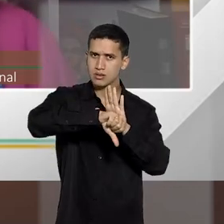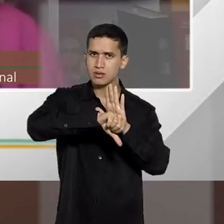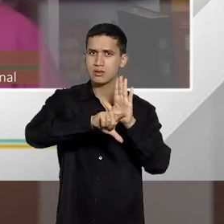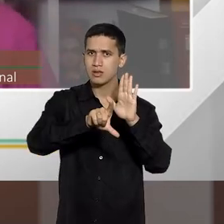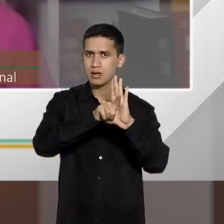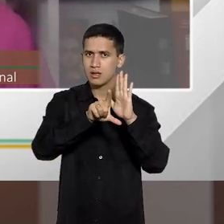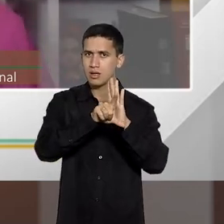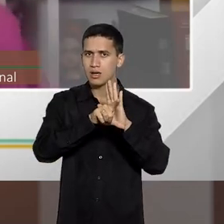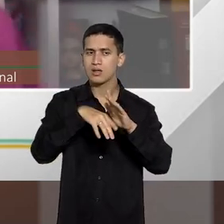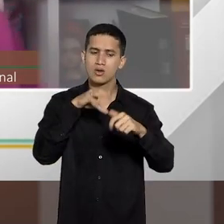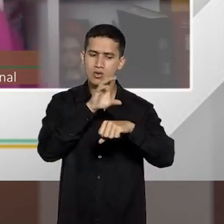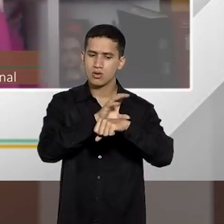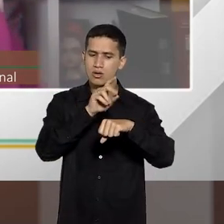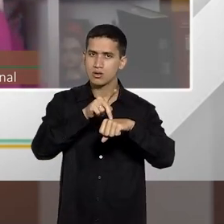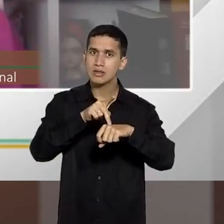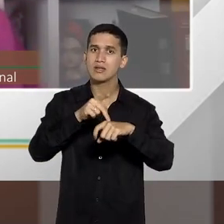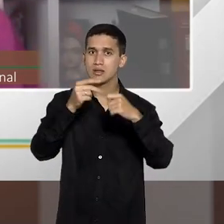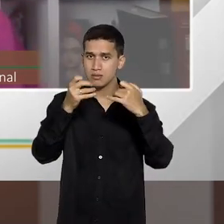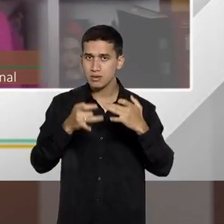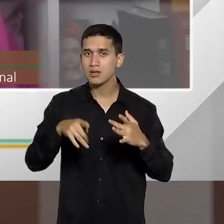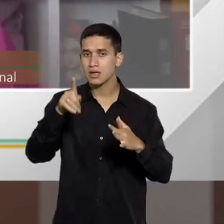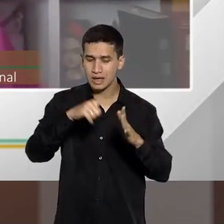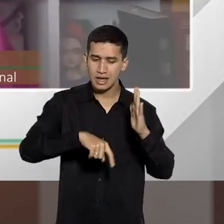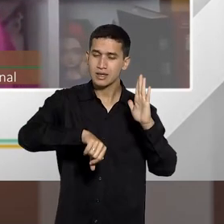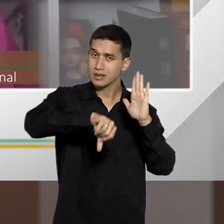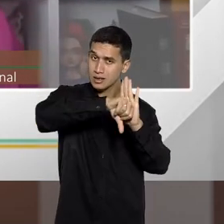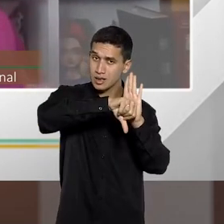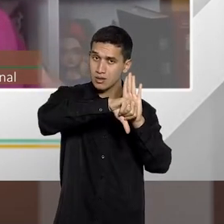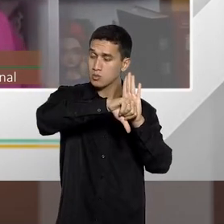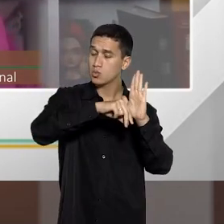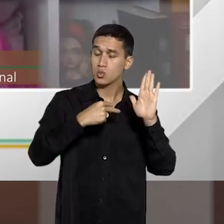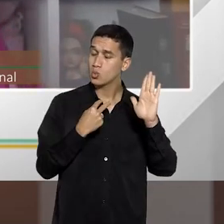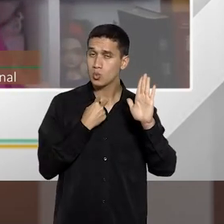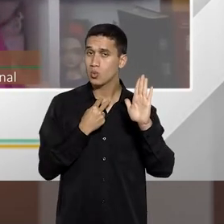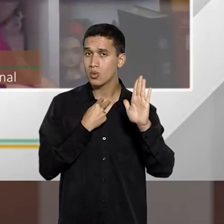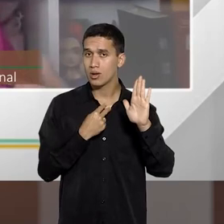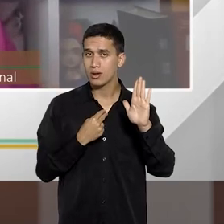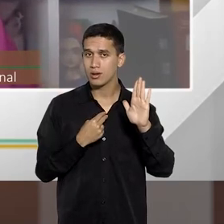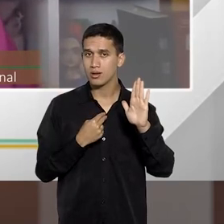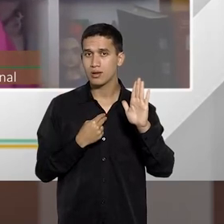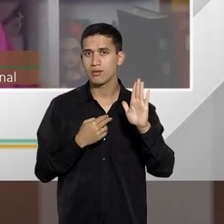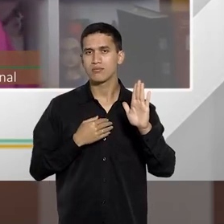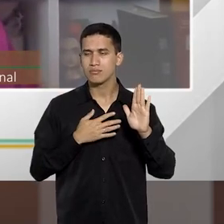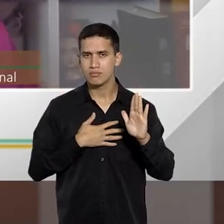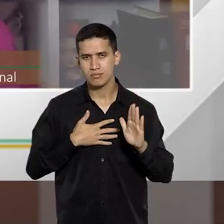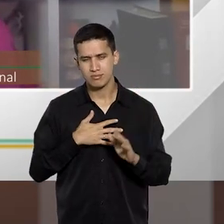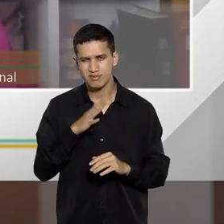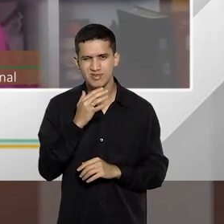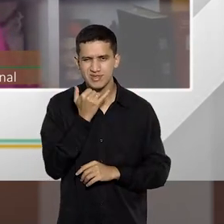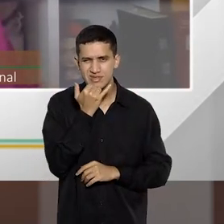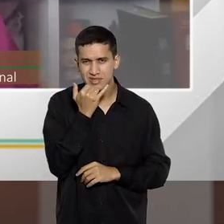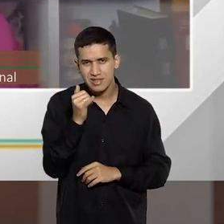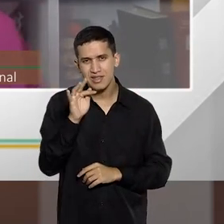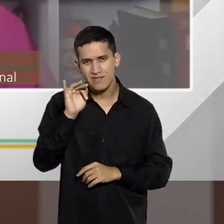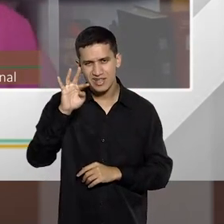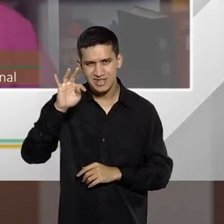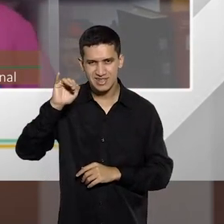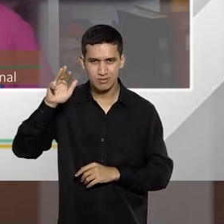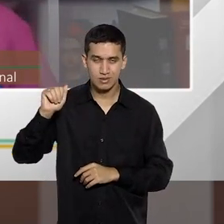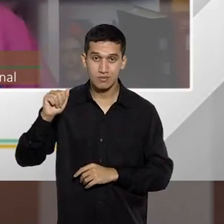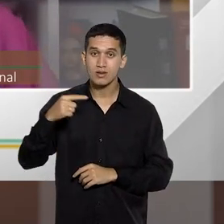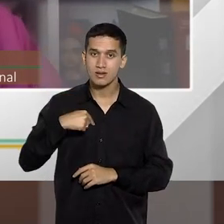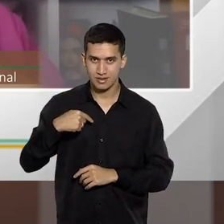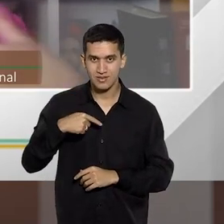Penal, então é crime, é um tipo penal. E aí eu gosto, gente, e aí, Fátima, você me desculpe, mas eu vou fazer isso, tá?